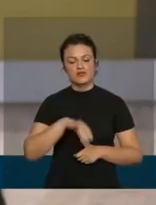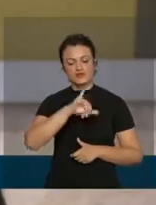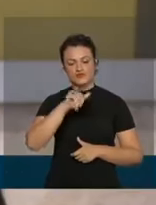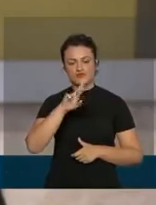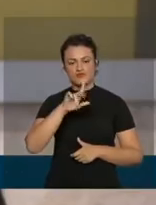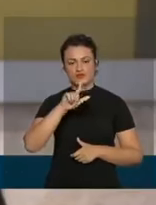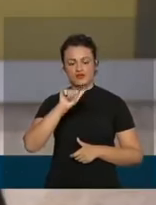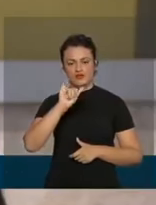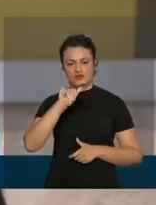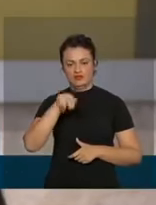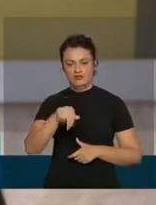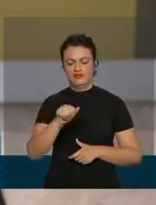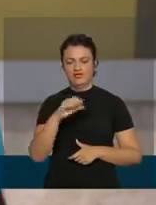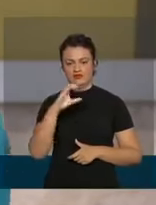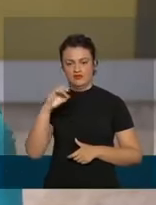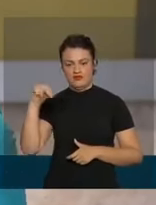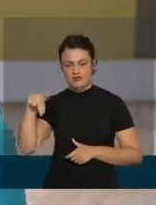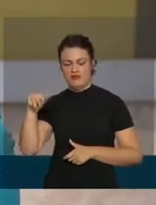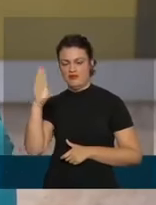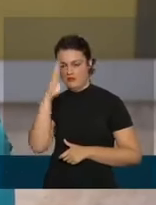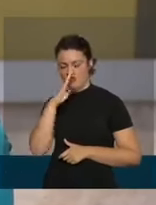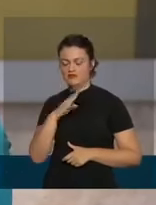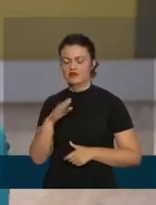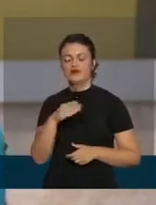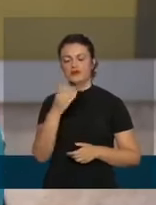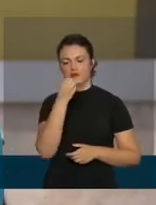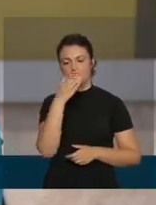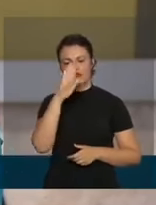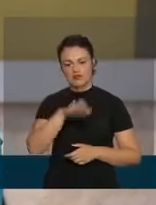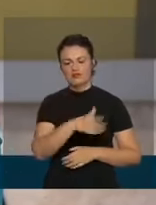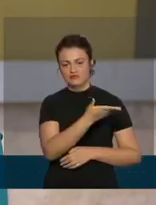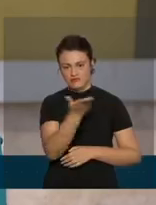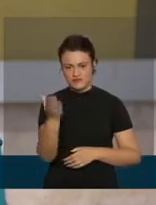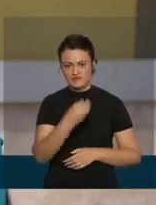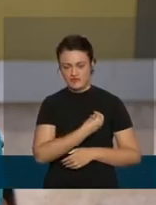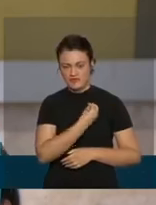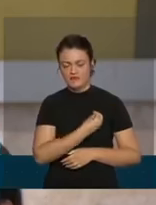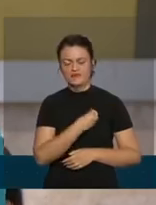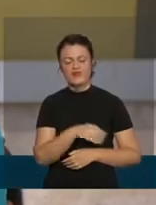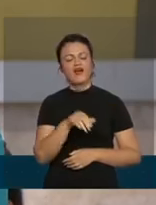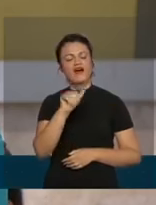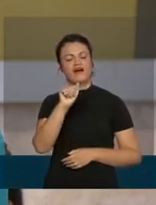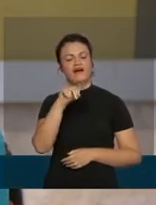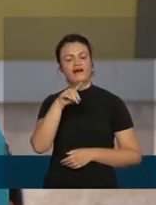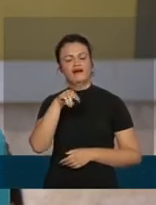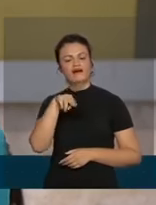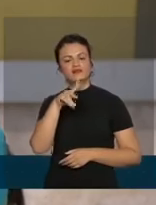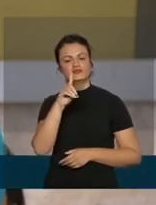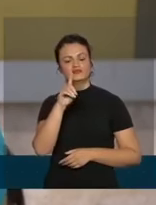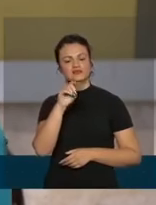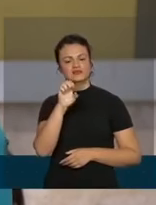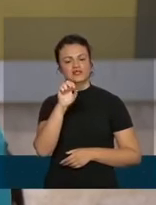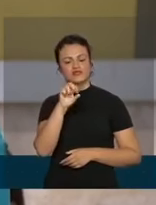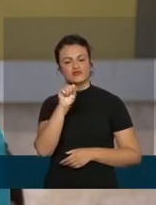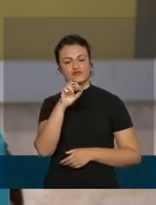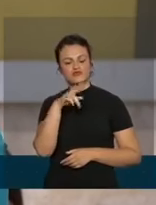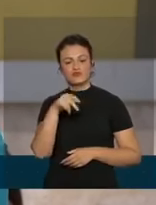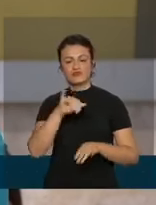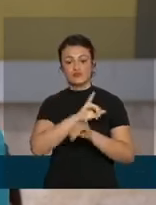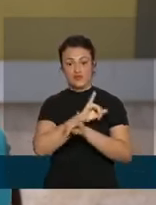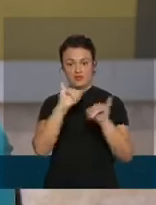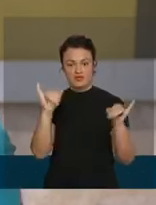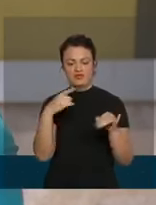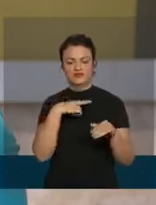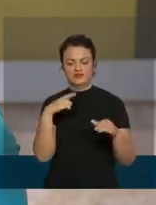Lopes, da CNN Brasil. Boa tarde, ministro, secretários. Secretário Anderson, ainda sobre esse comunicado que o senhor